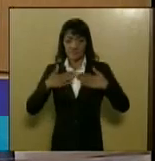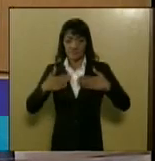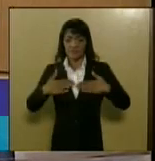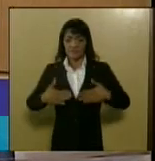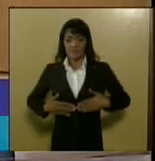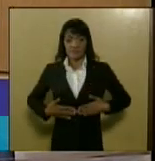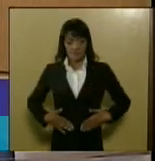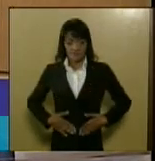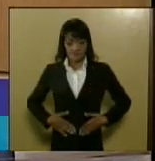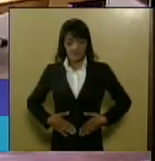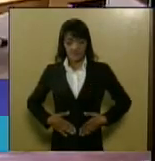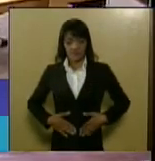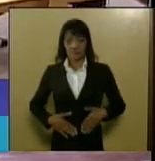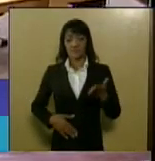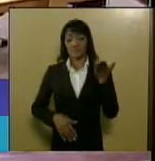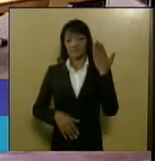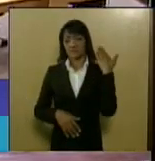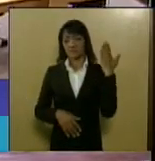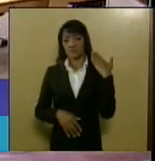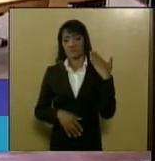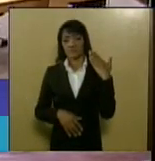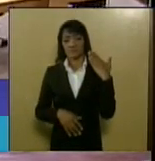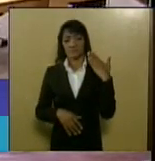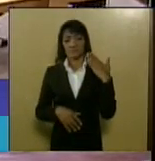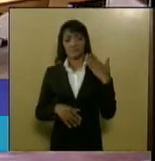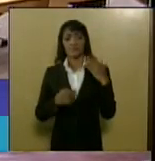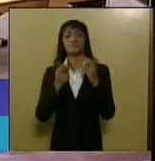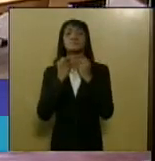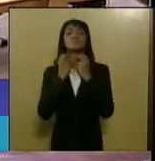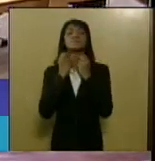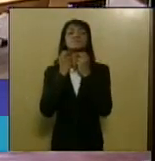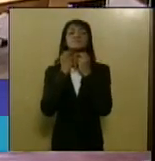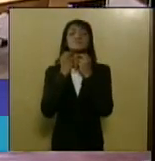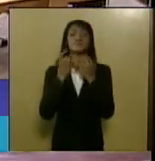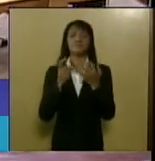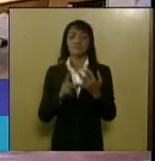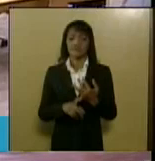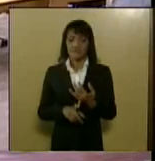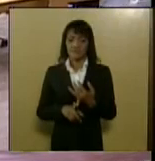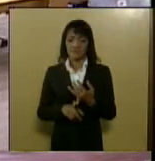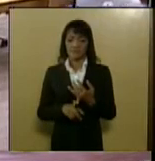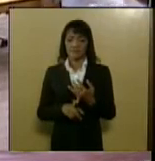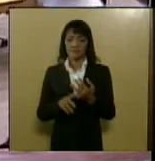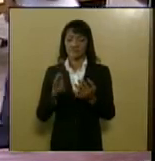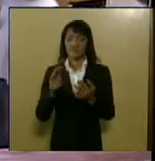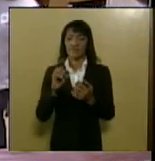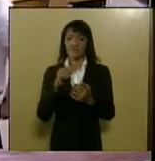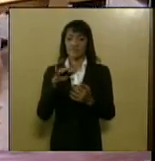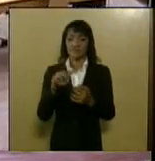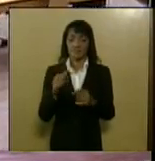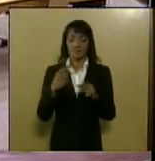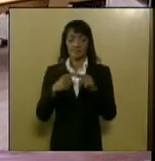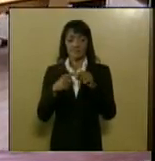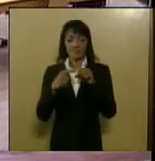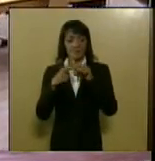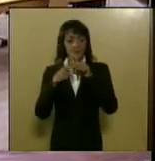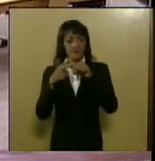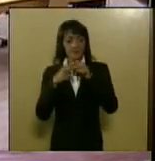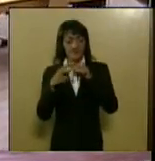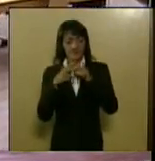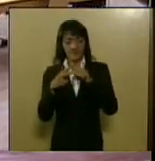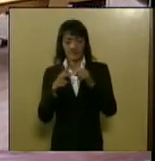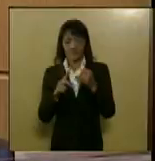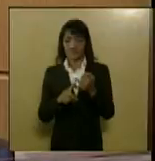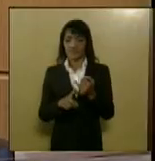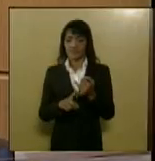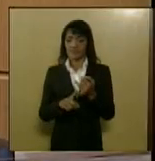antigamente a incidência maior é de câncer de boca laringe por causa do cigarro sem filtro com o cigarro